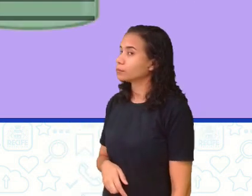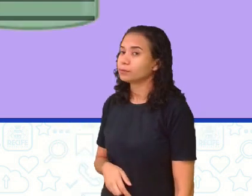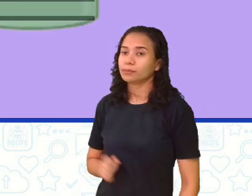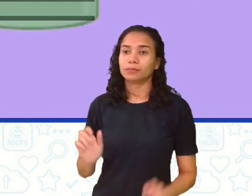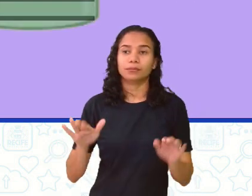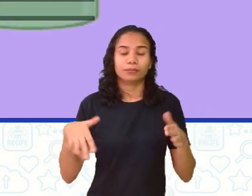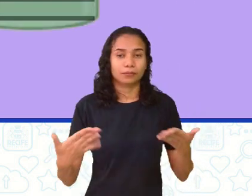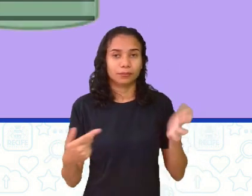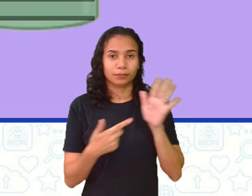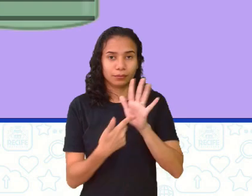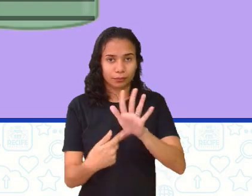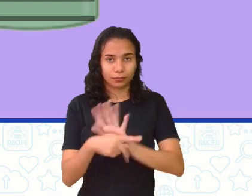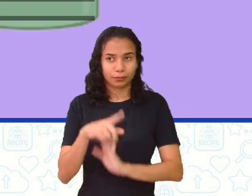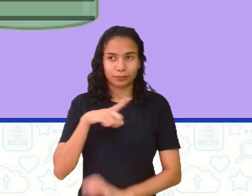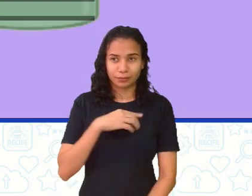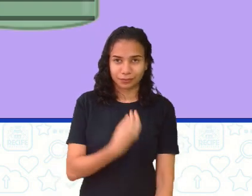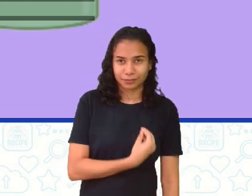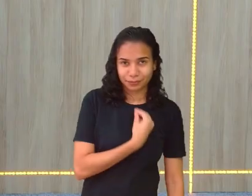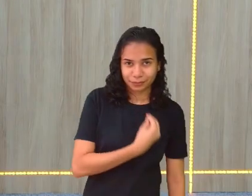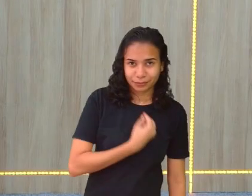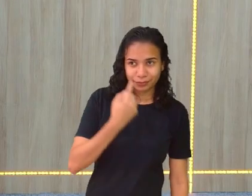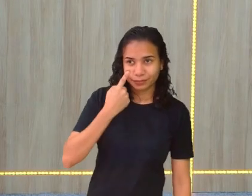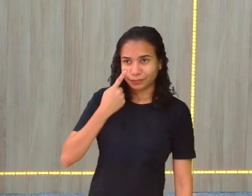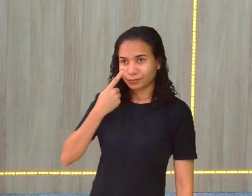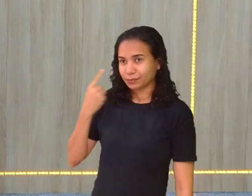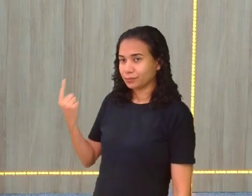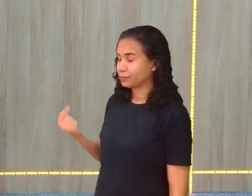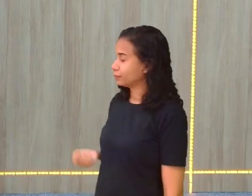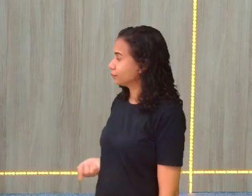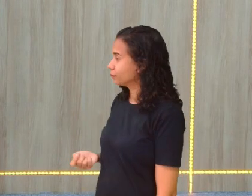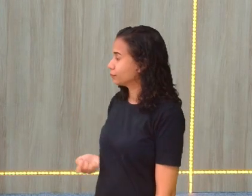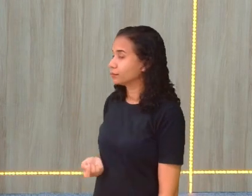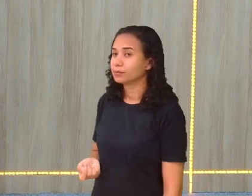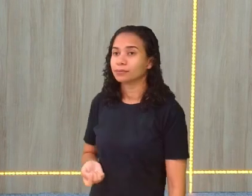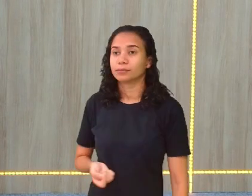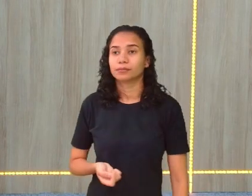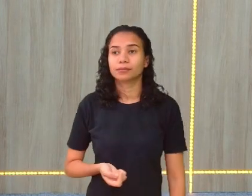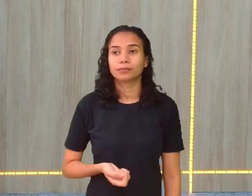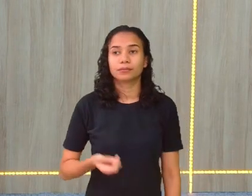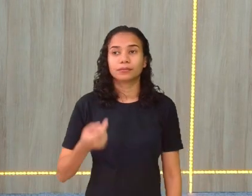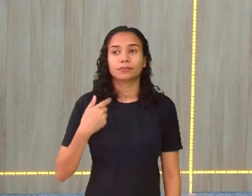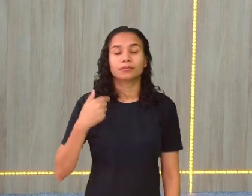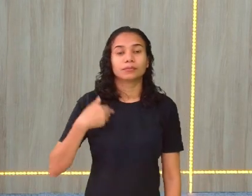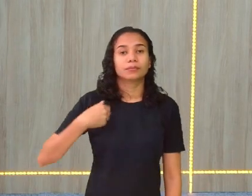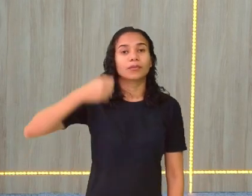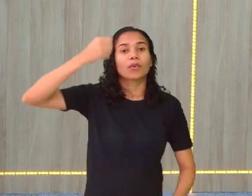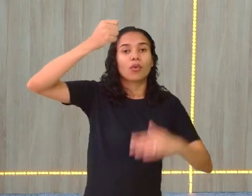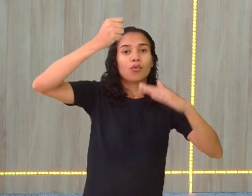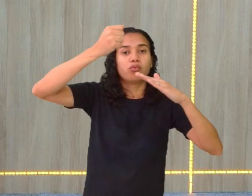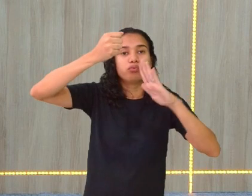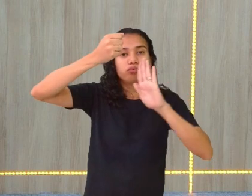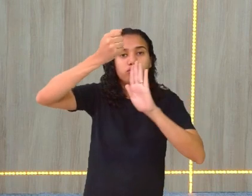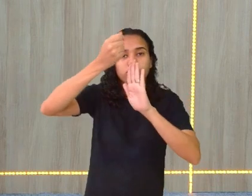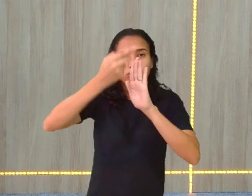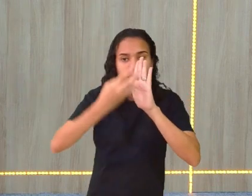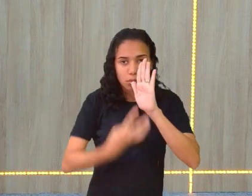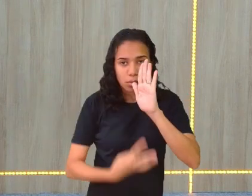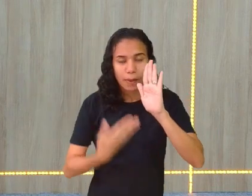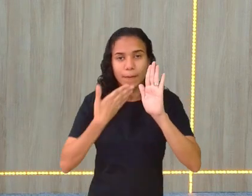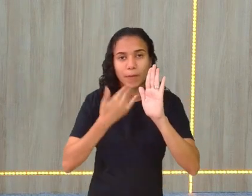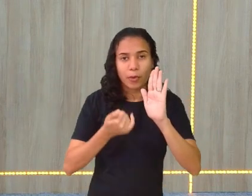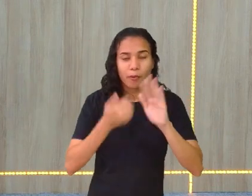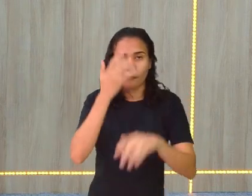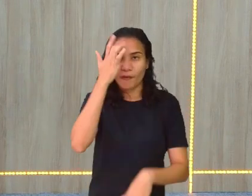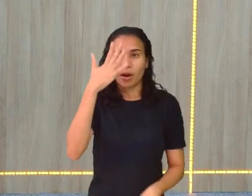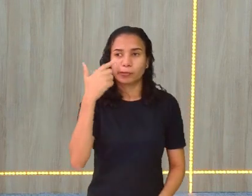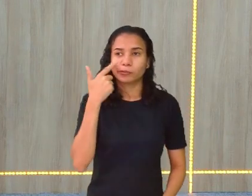Então, traz para mim, por favor. Gente, eu anotei de cima para baixo apenas para facilitar para vocês,